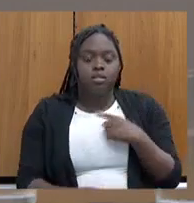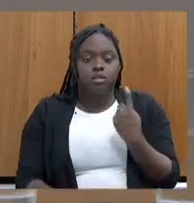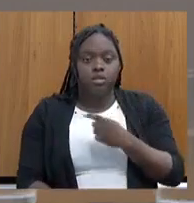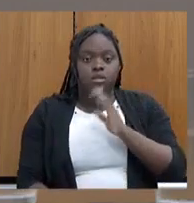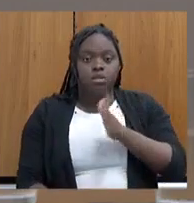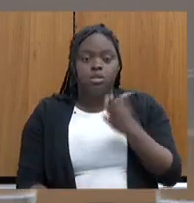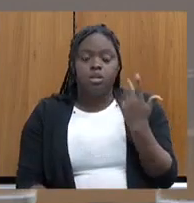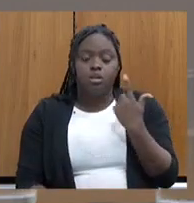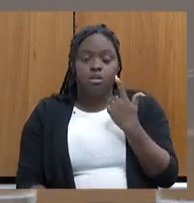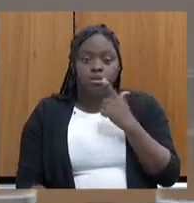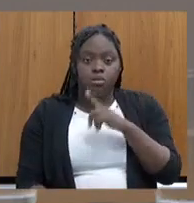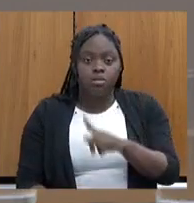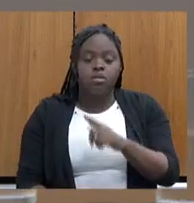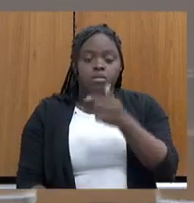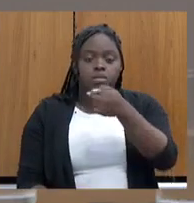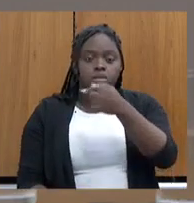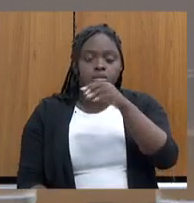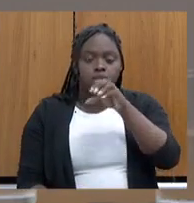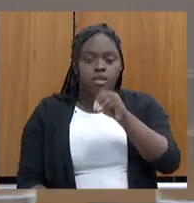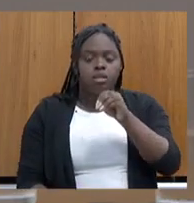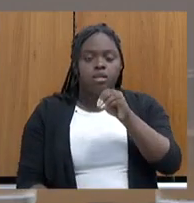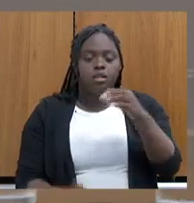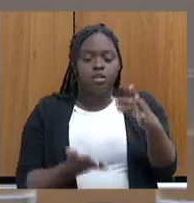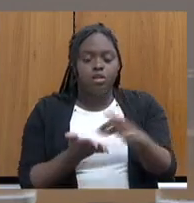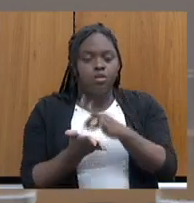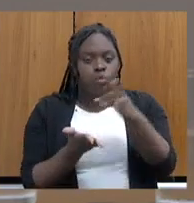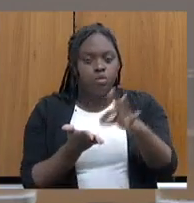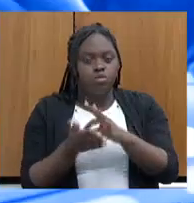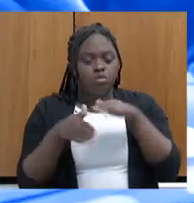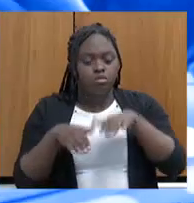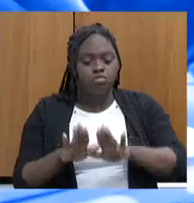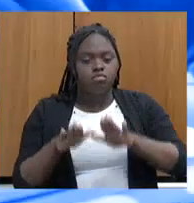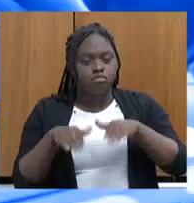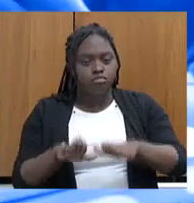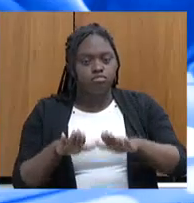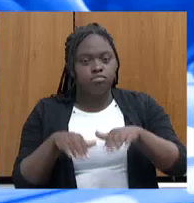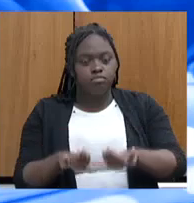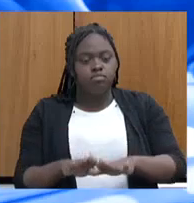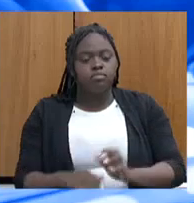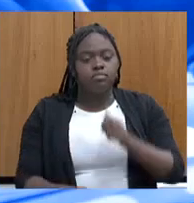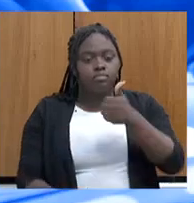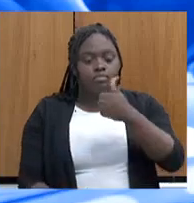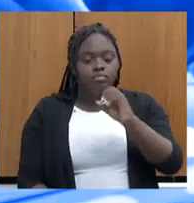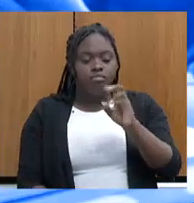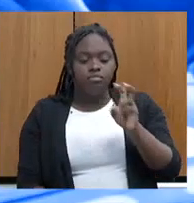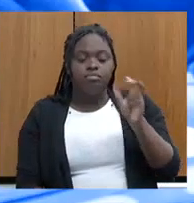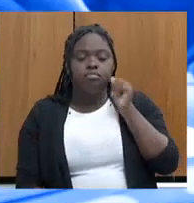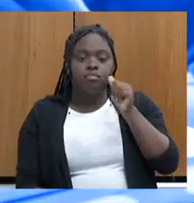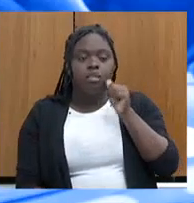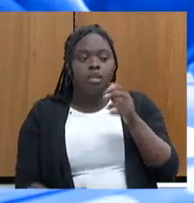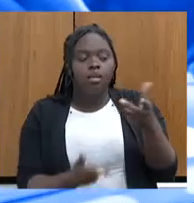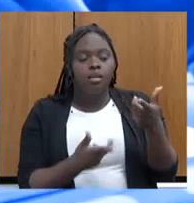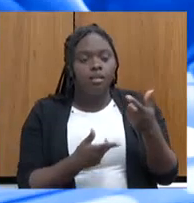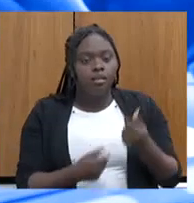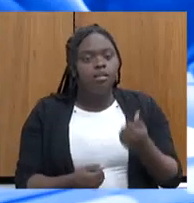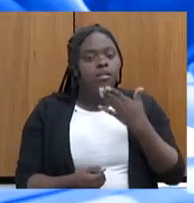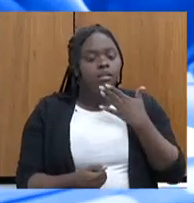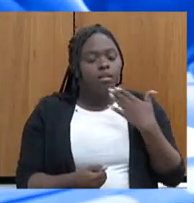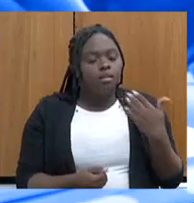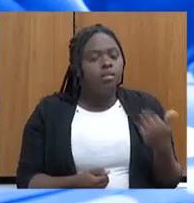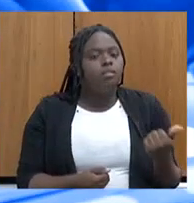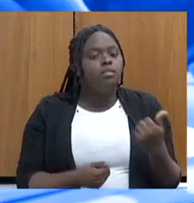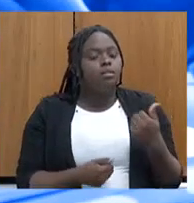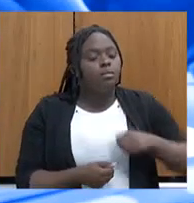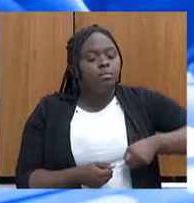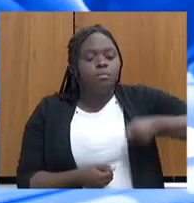costura para 8 municípios até em 2023. 105 mulheres atendidas na qualificação profissional, bolsa auxílio, materiais